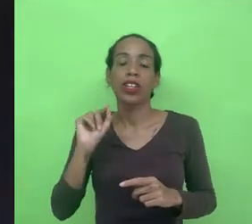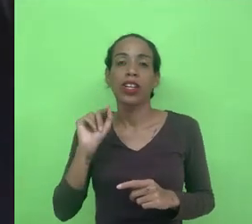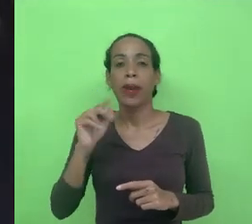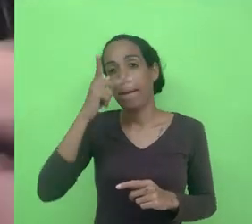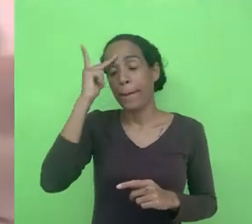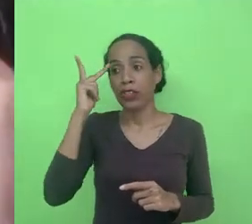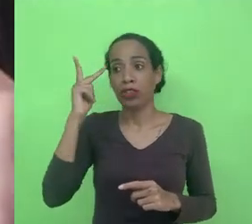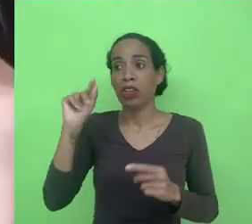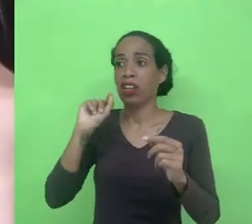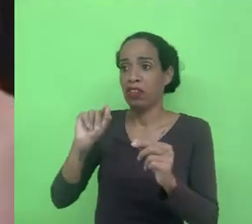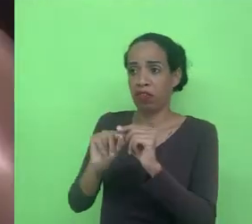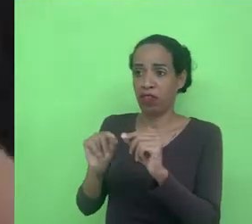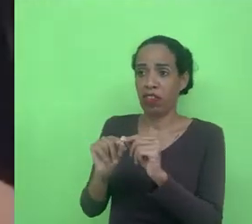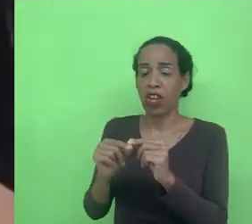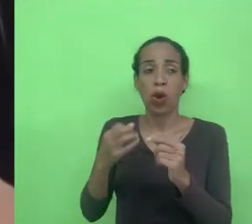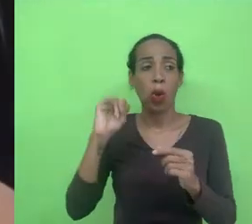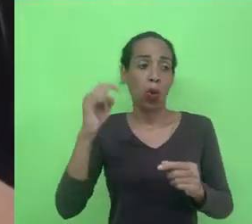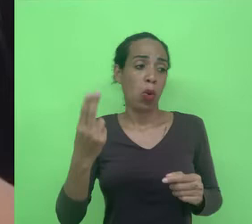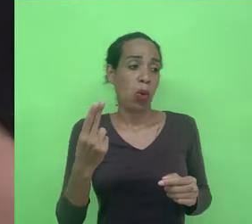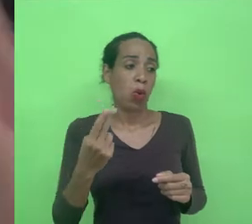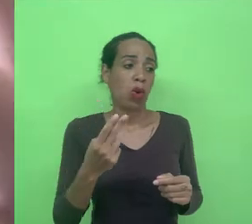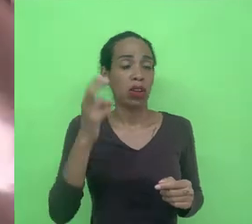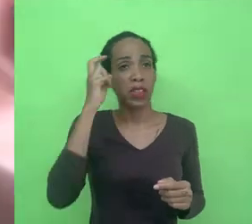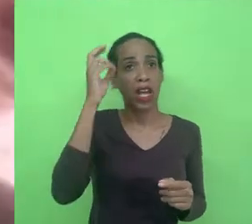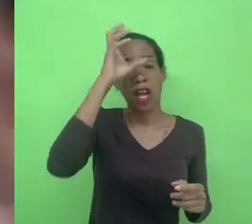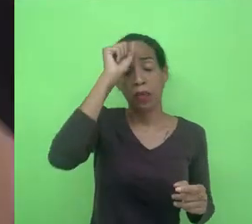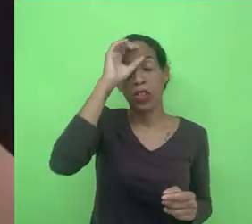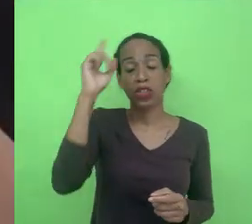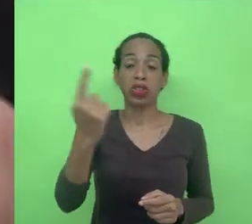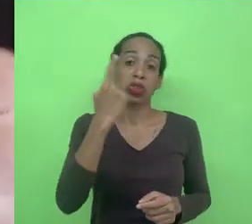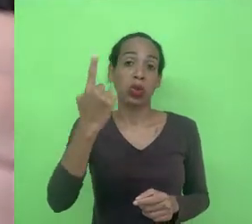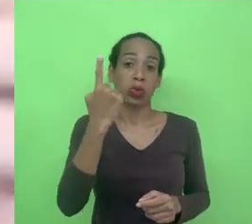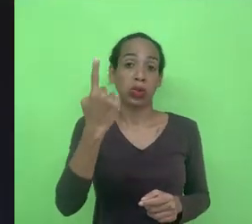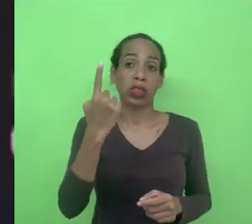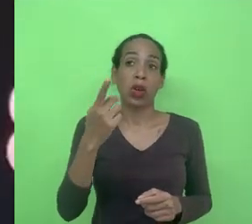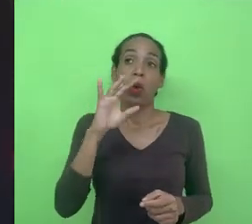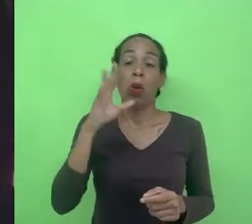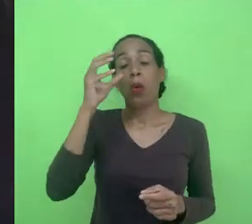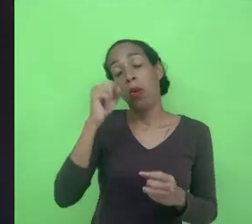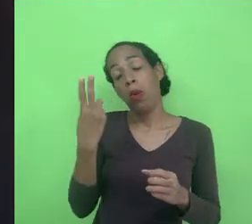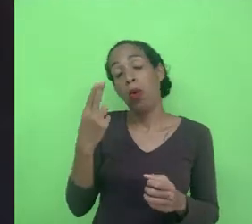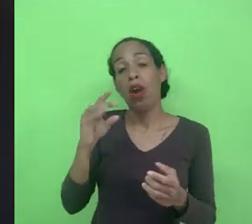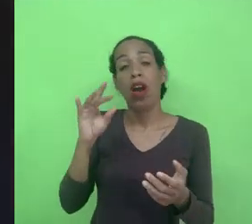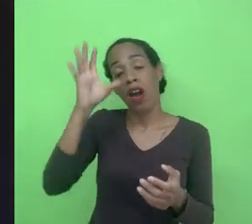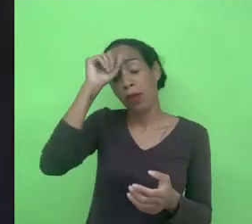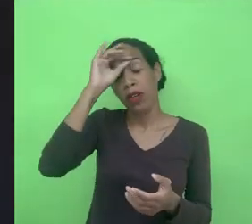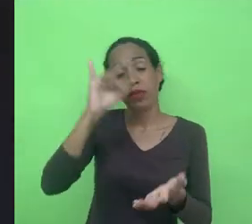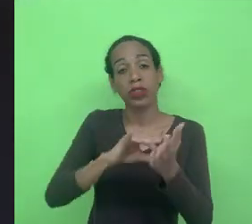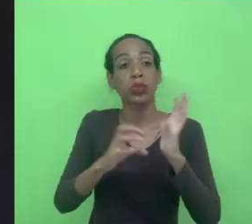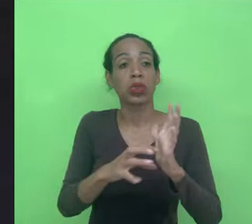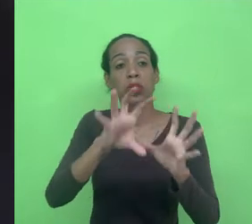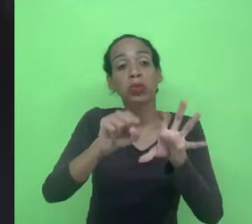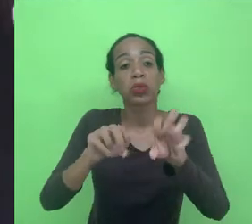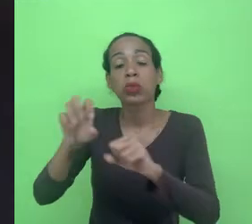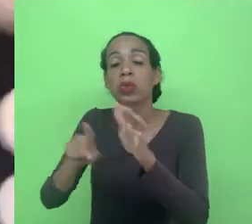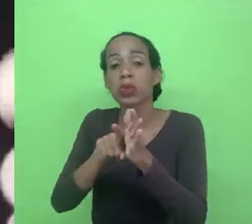criou mas se a inteligência artificial ela estava aprendendo sozinha e ela aprende com a realidade com os dados que foram sendo obtidos da determinada